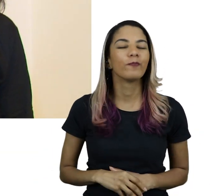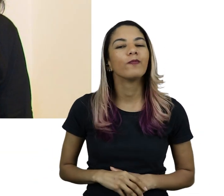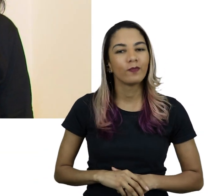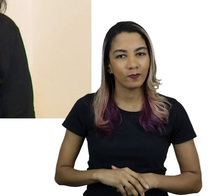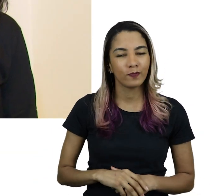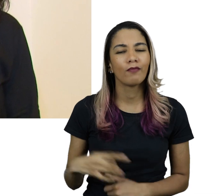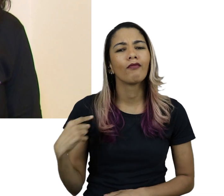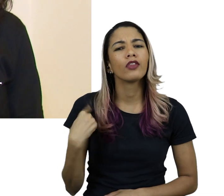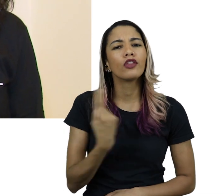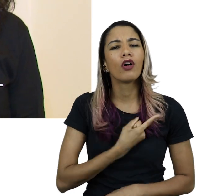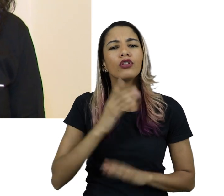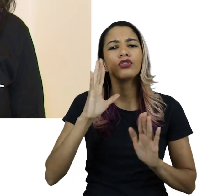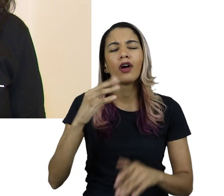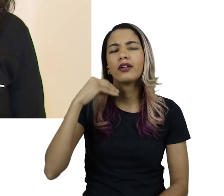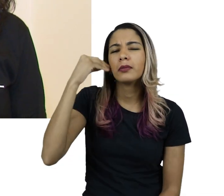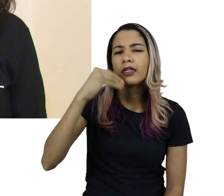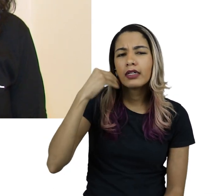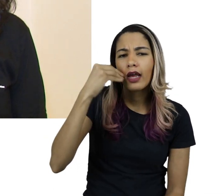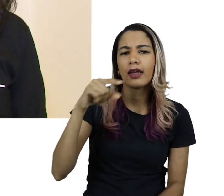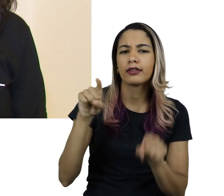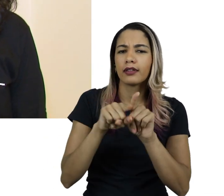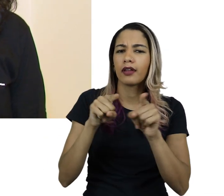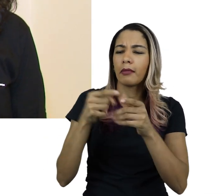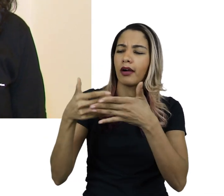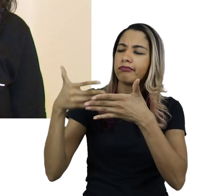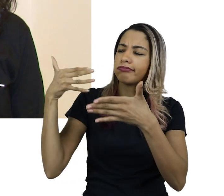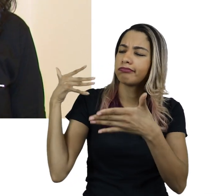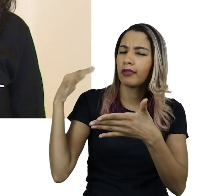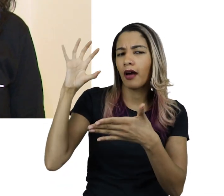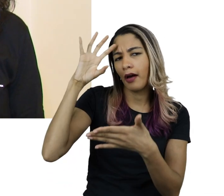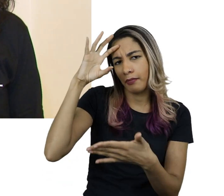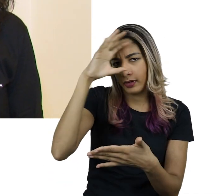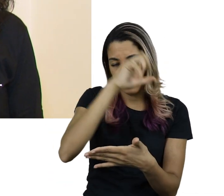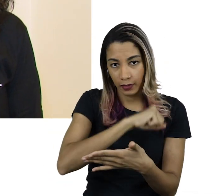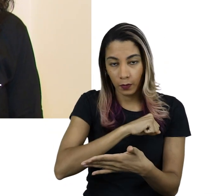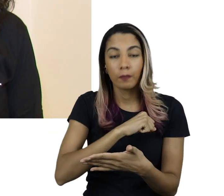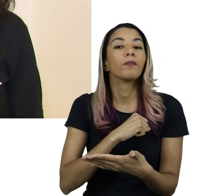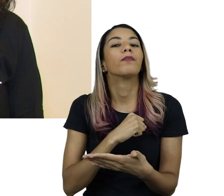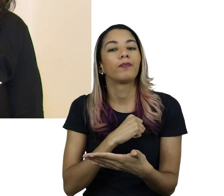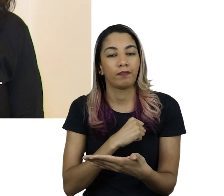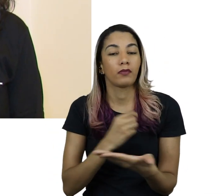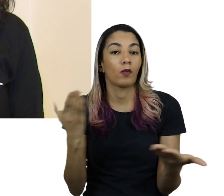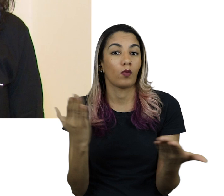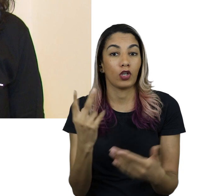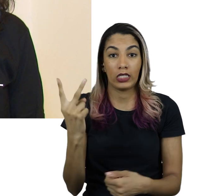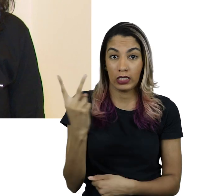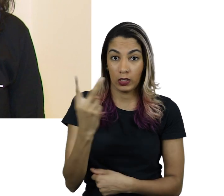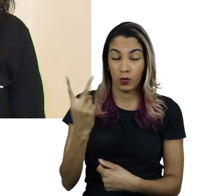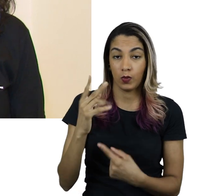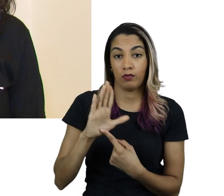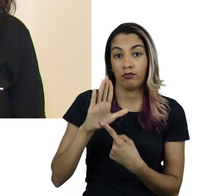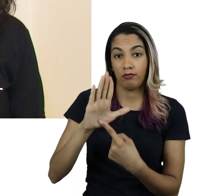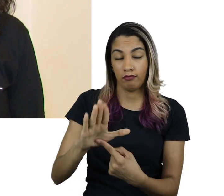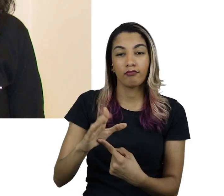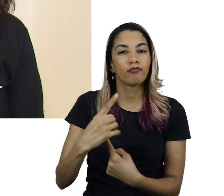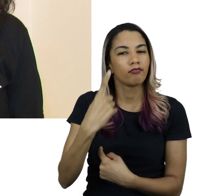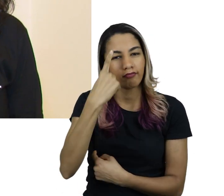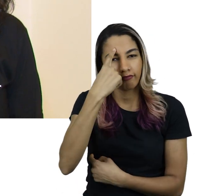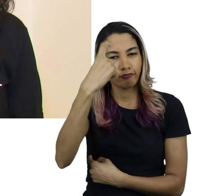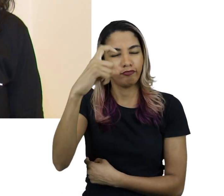partir do que vivenciamos e aprendemos durante os anos anteriores, para essa segunda edição,